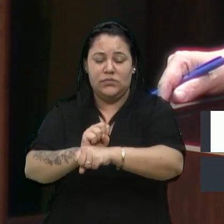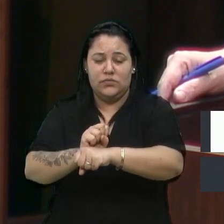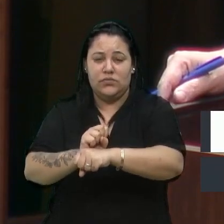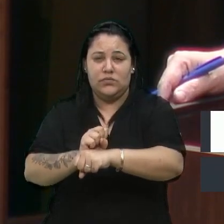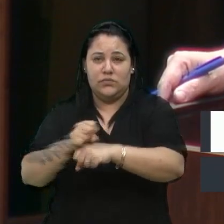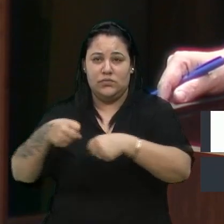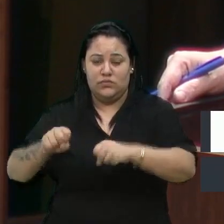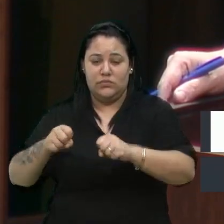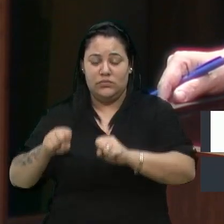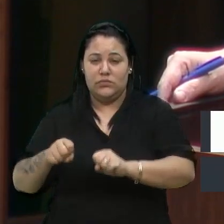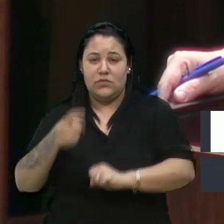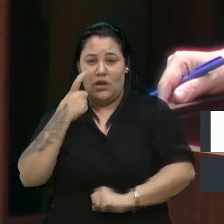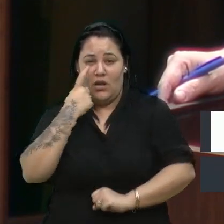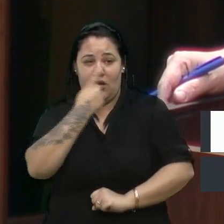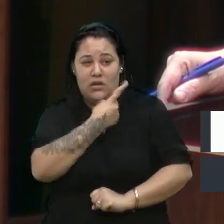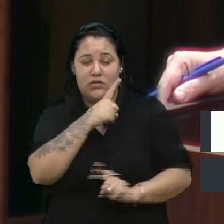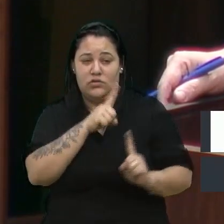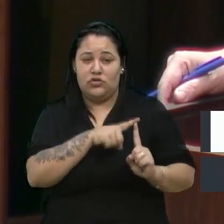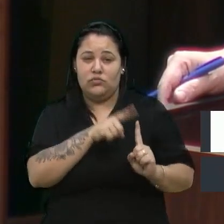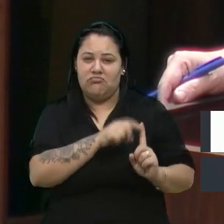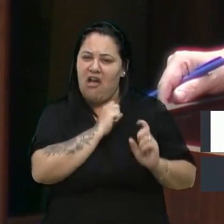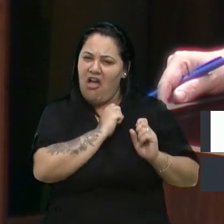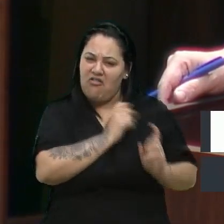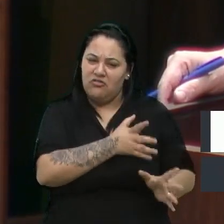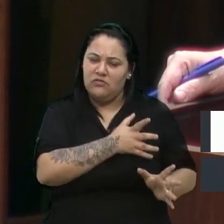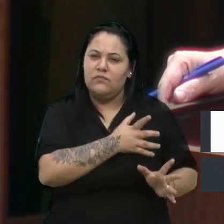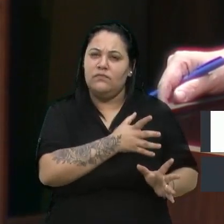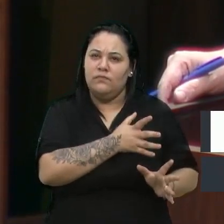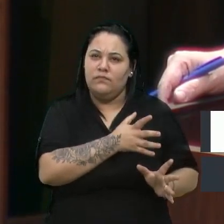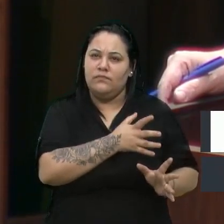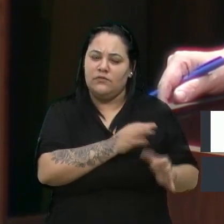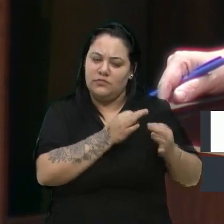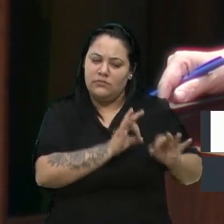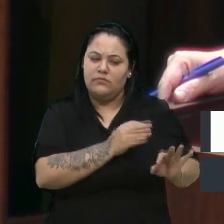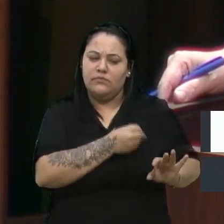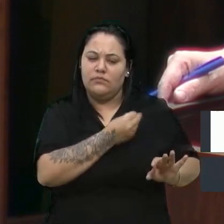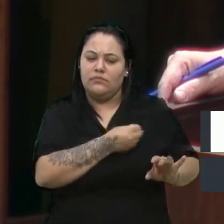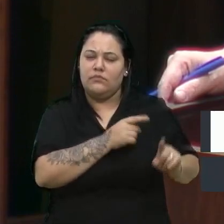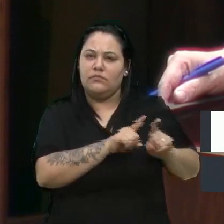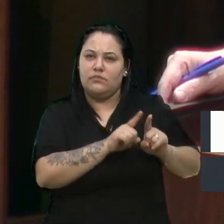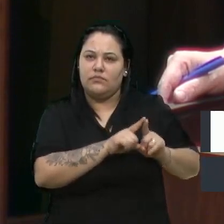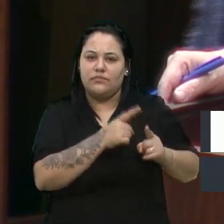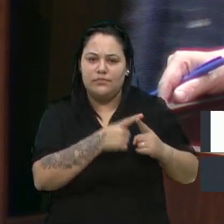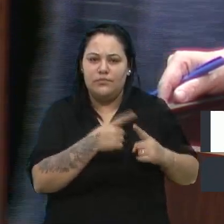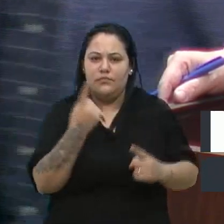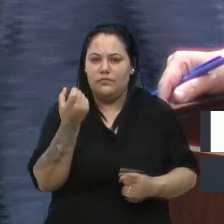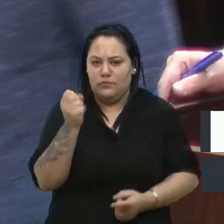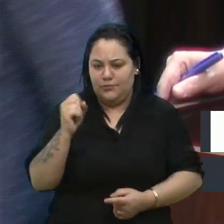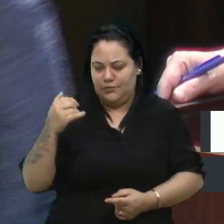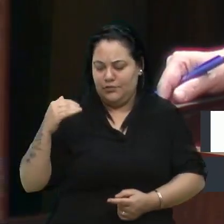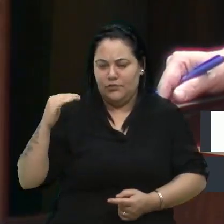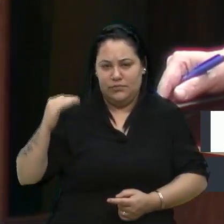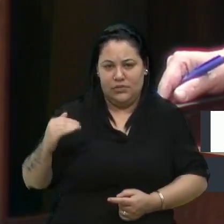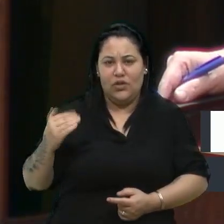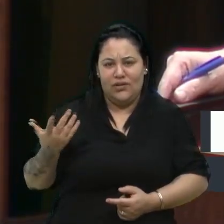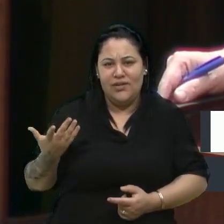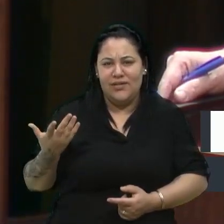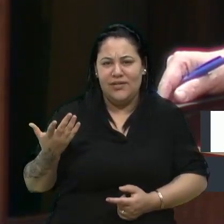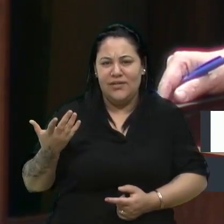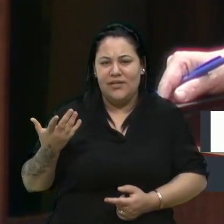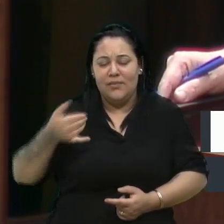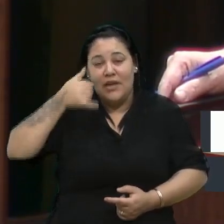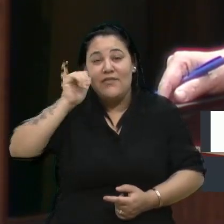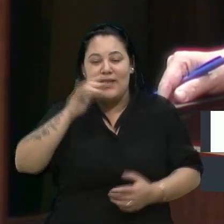olha, esse tipo de atitude até, inclusive, salva vidas, porque se menores estão ali, é capaz de evitar acidentes,